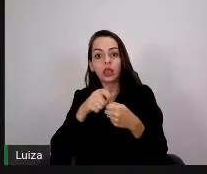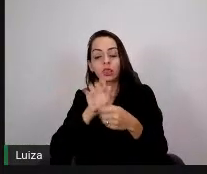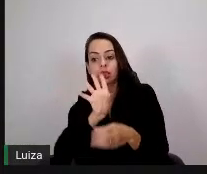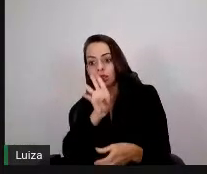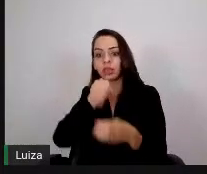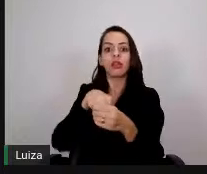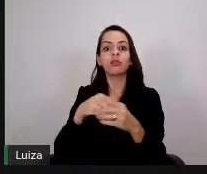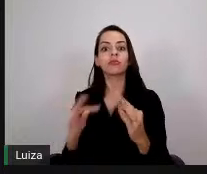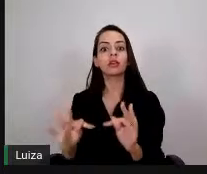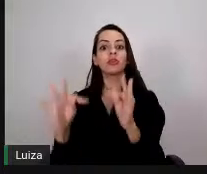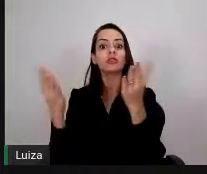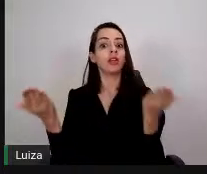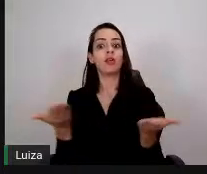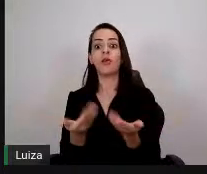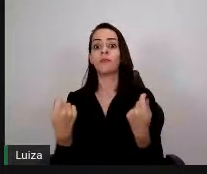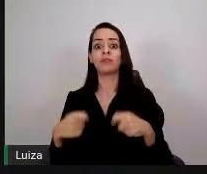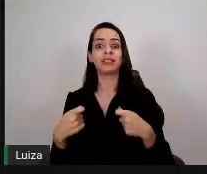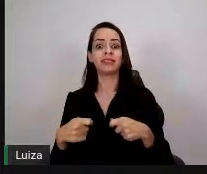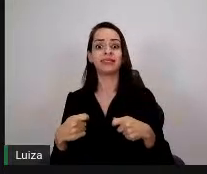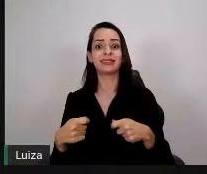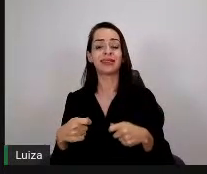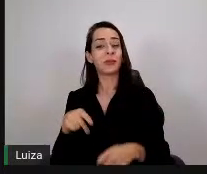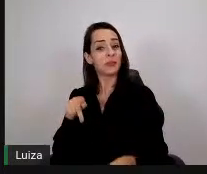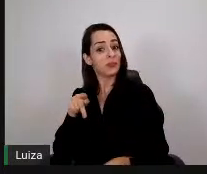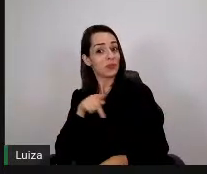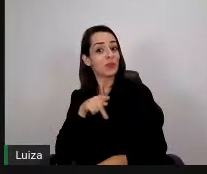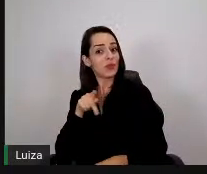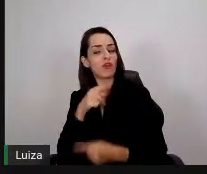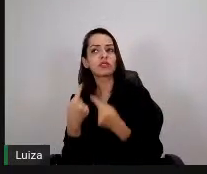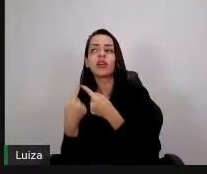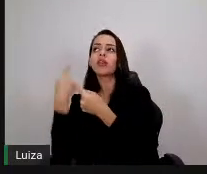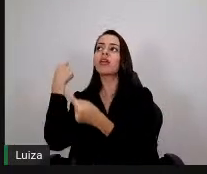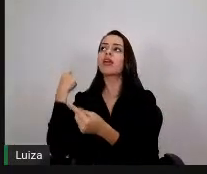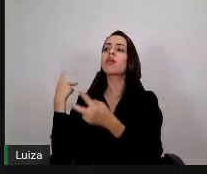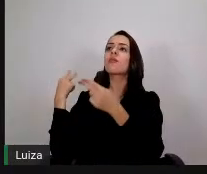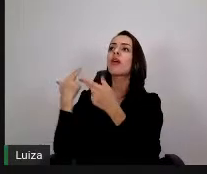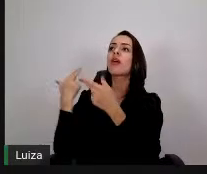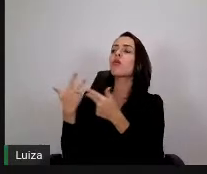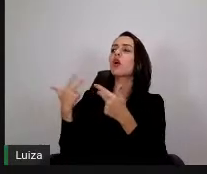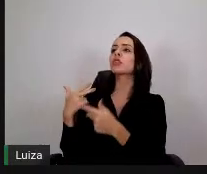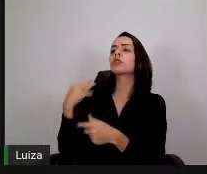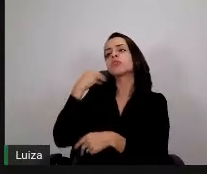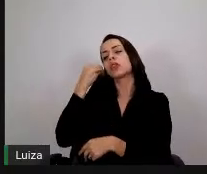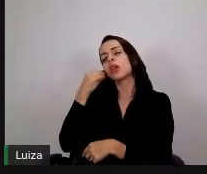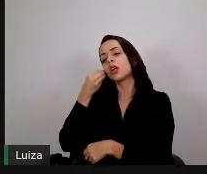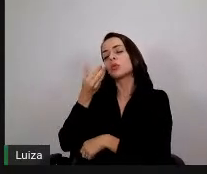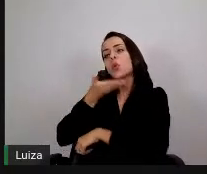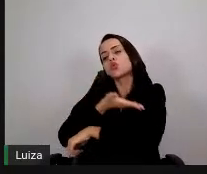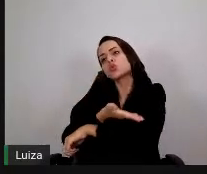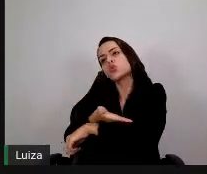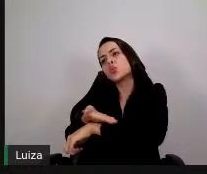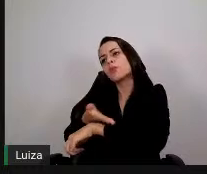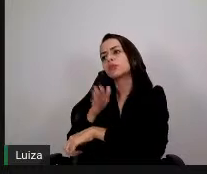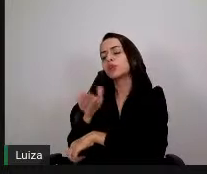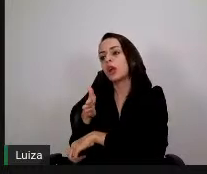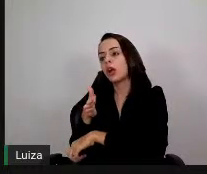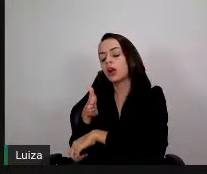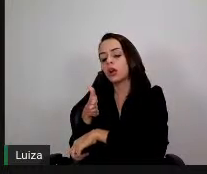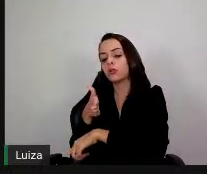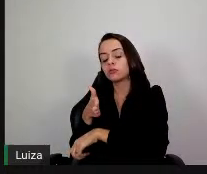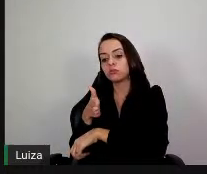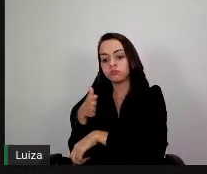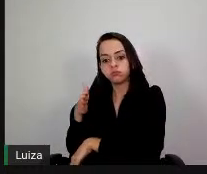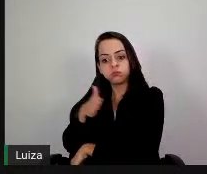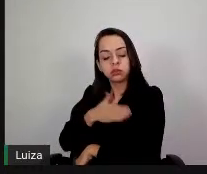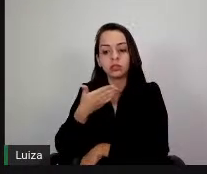esses professores que eram ainda analógicos foram obrigados do dia para a noite com a chegada da pandemia a viverem um mundo digital e sofrem com